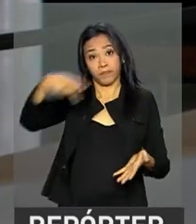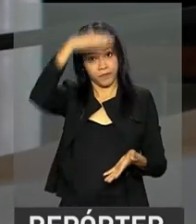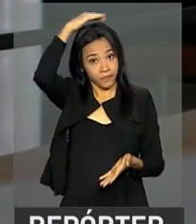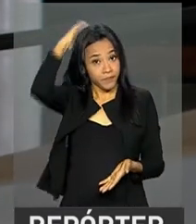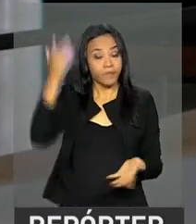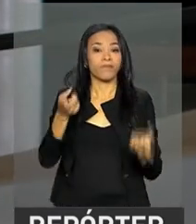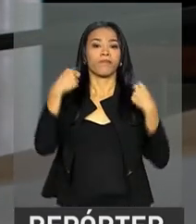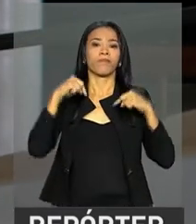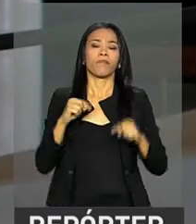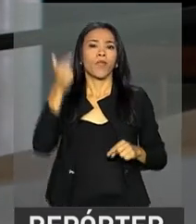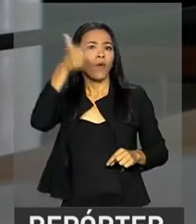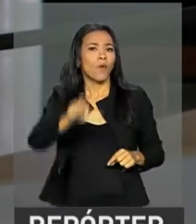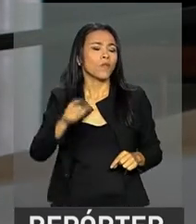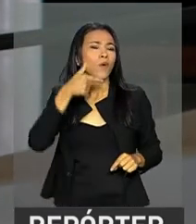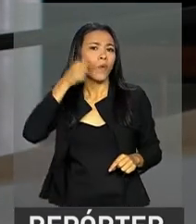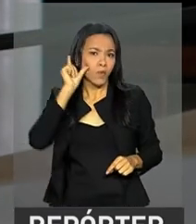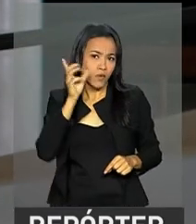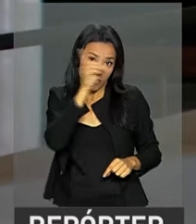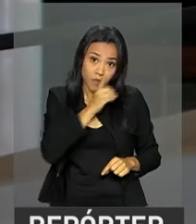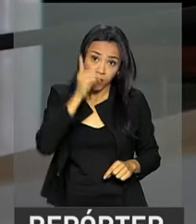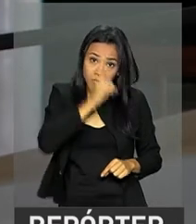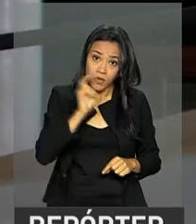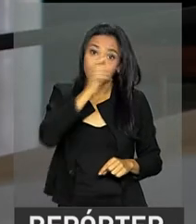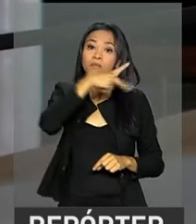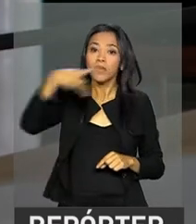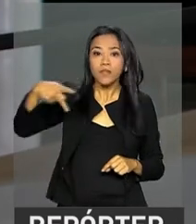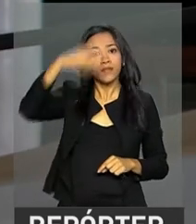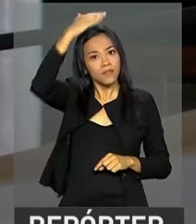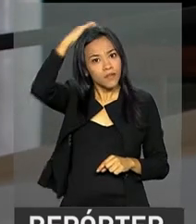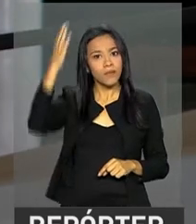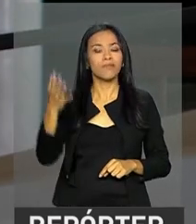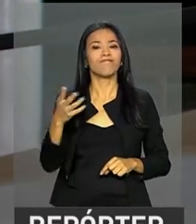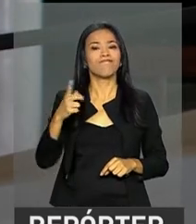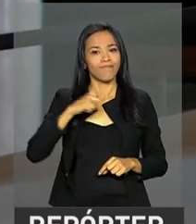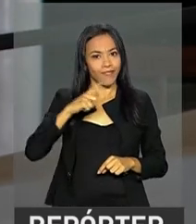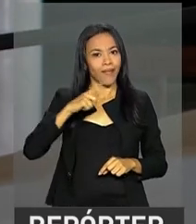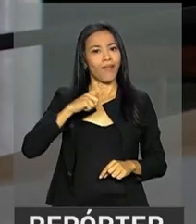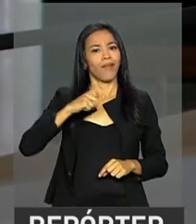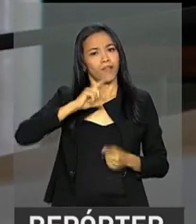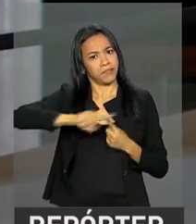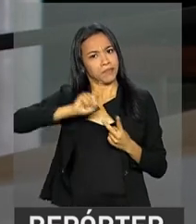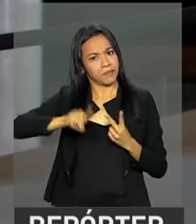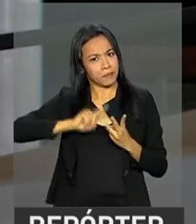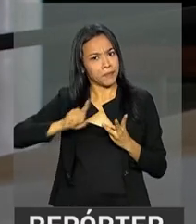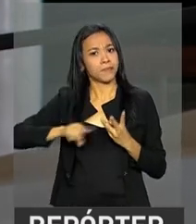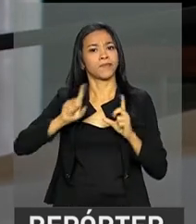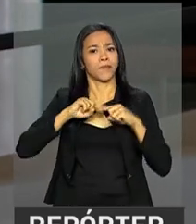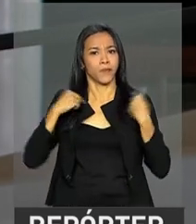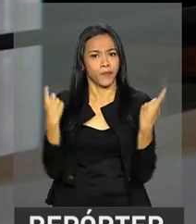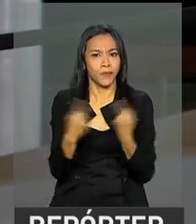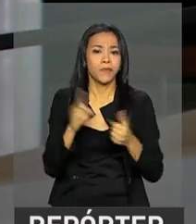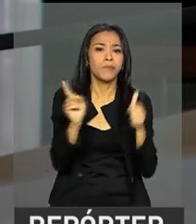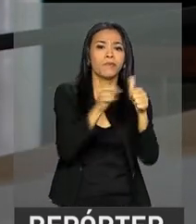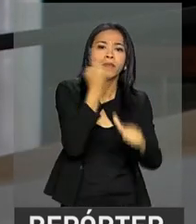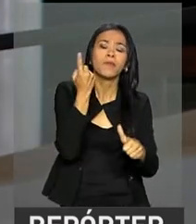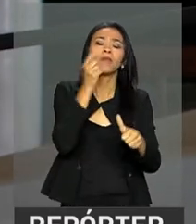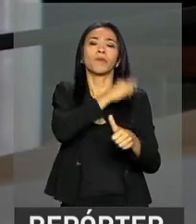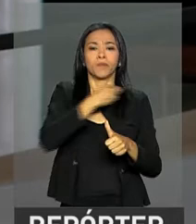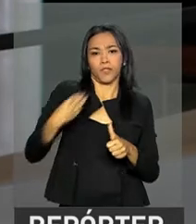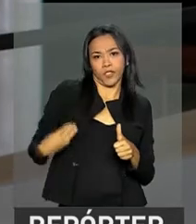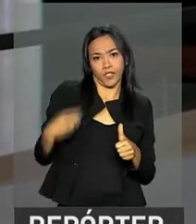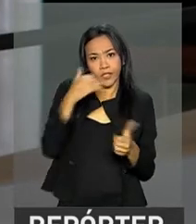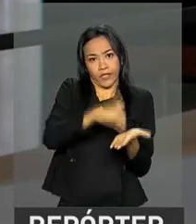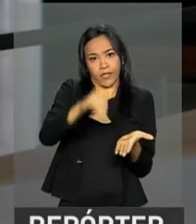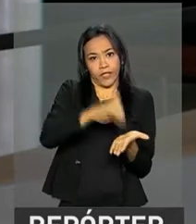Agora, Carlos, só, ontem, domingo, o presidente Michel Temer também teve uma série de reuniões, se reuniu primeiramente com os ministros